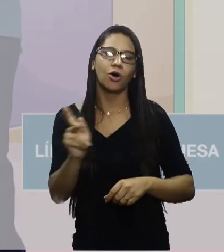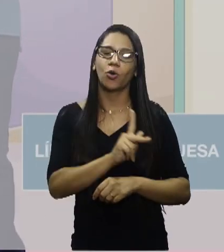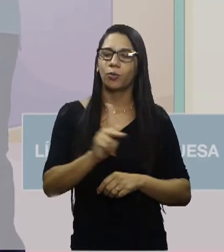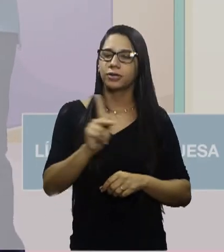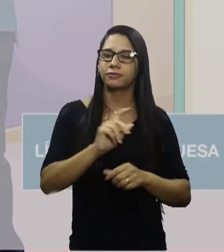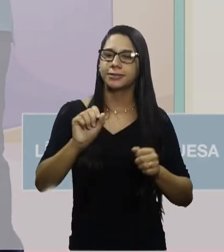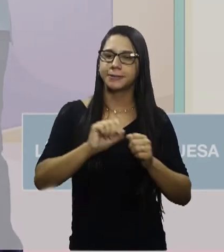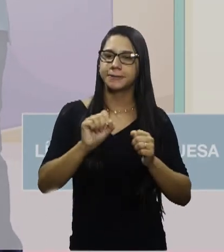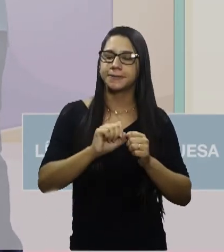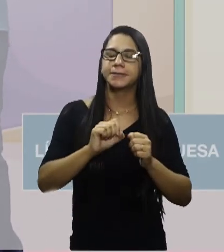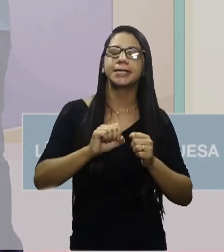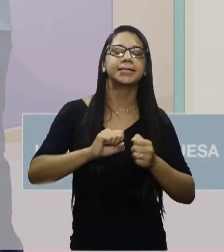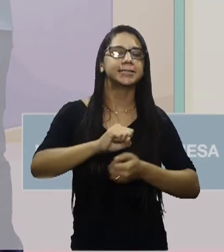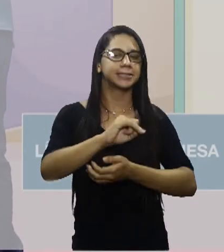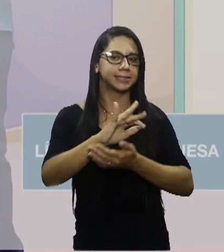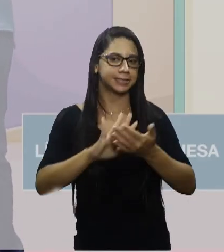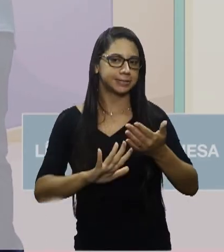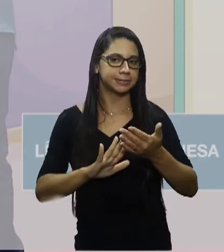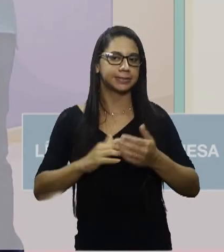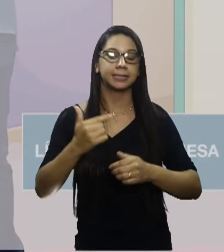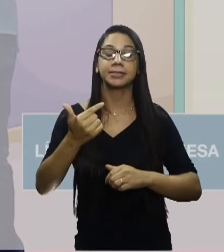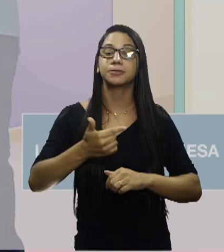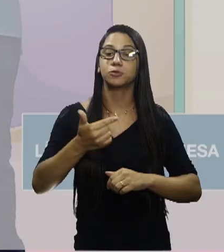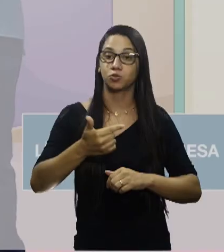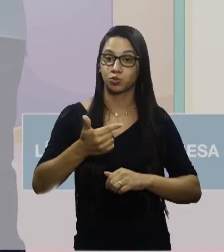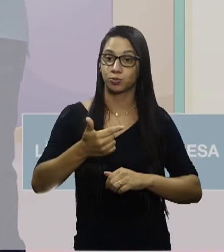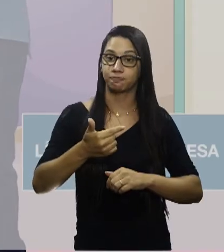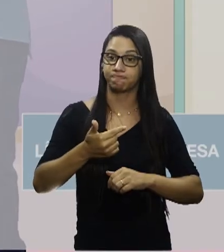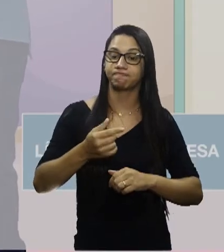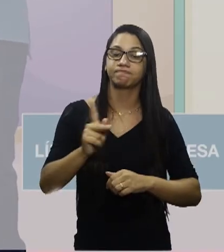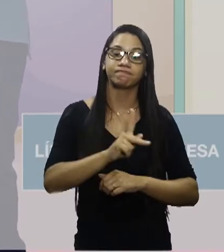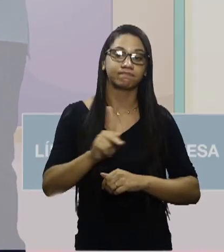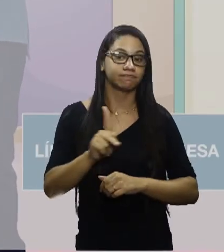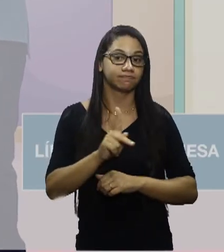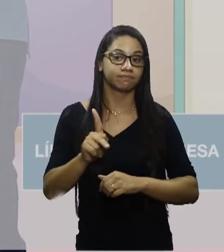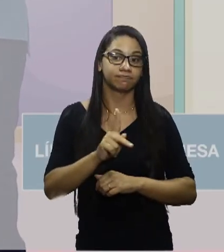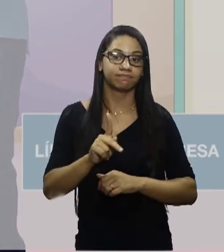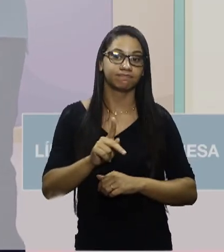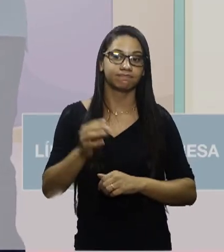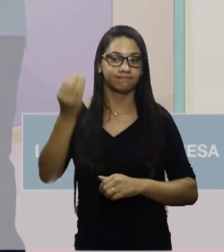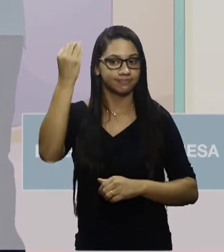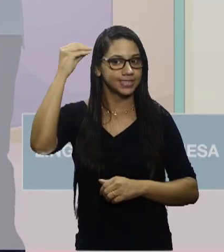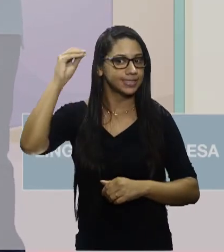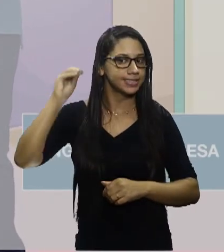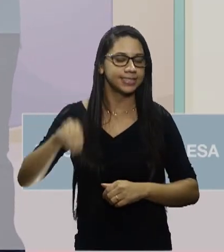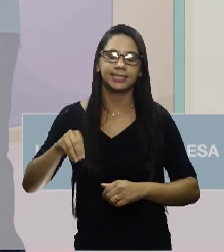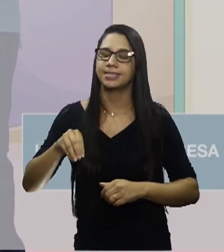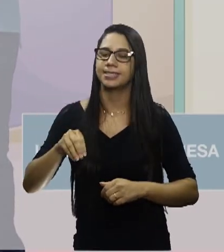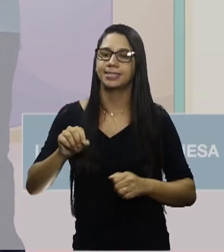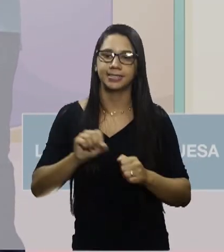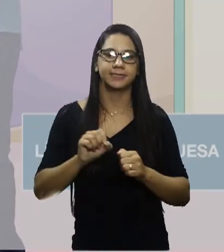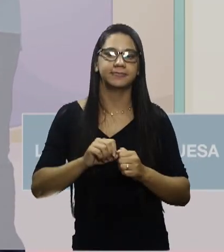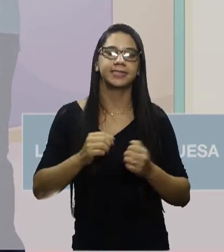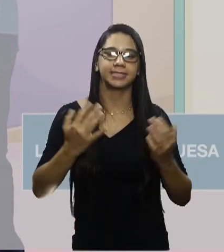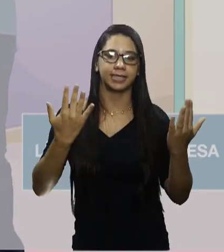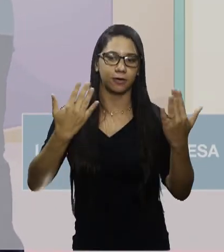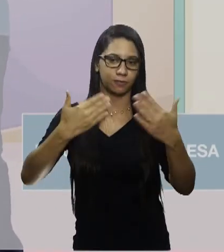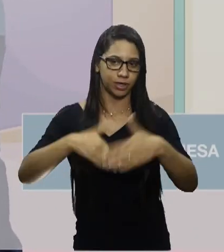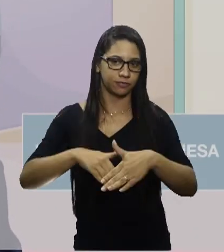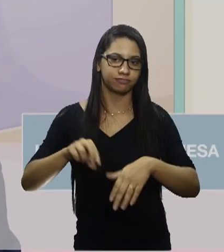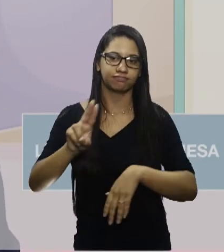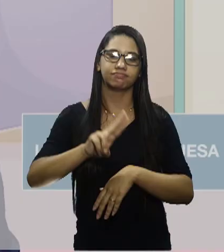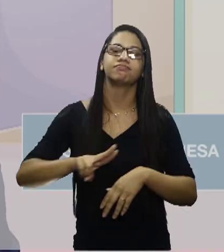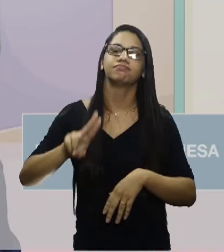elaborou o exercício. E a segunda oração, o professor desiste de aplicar a prova. Então, vamos